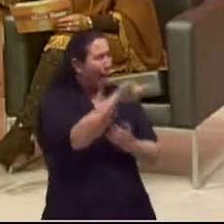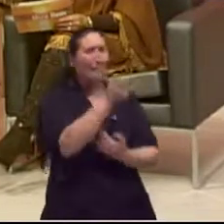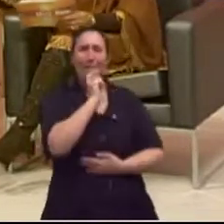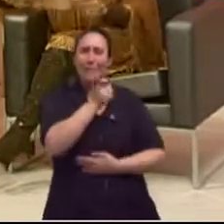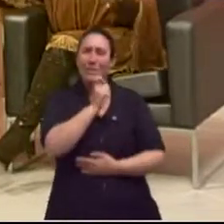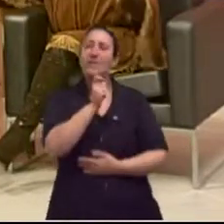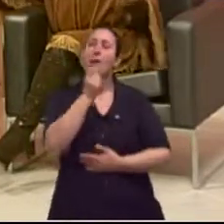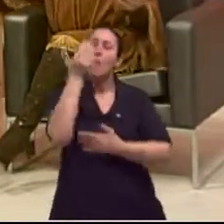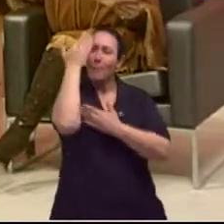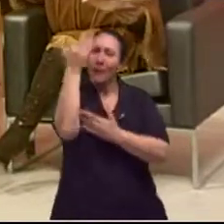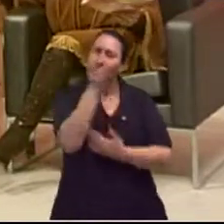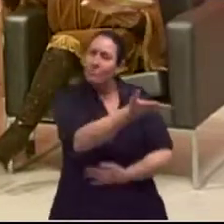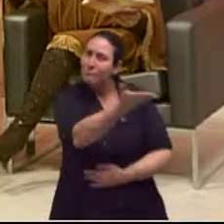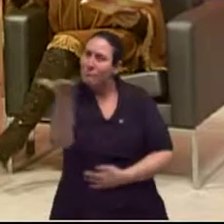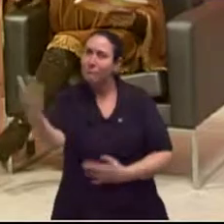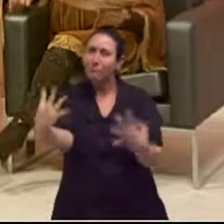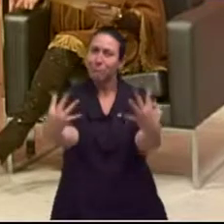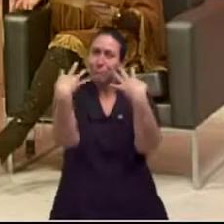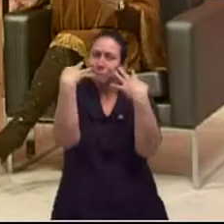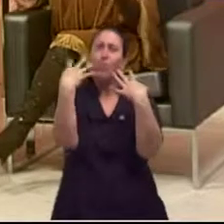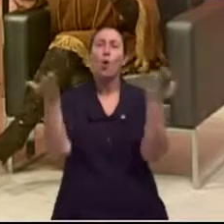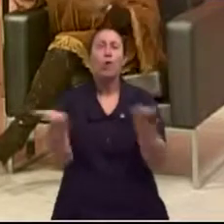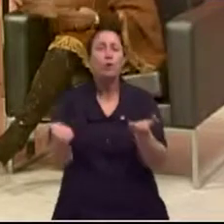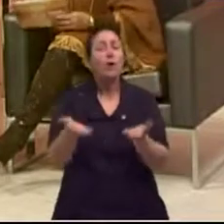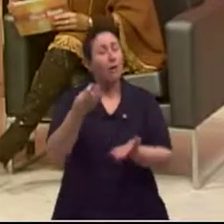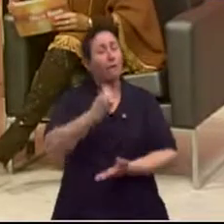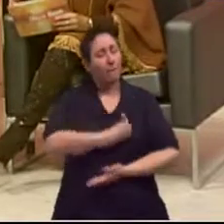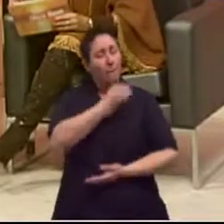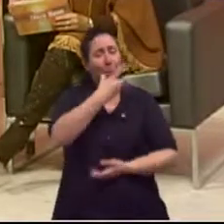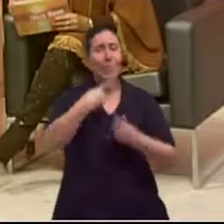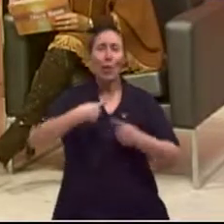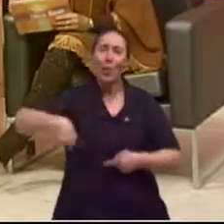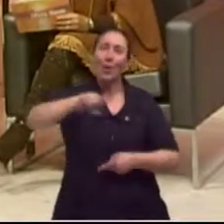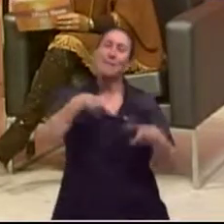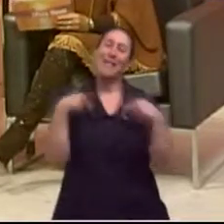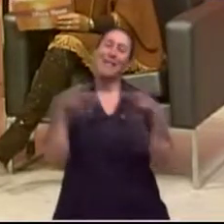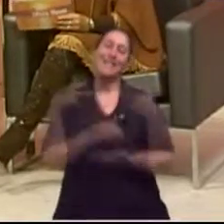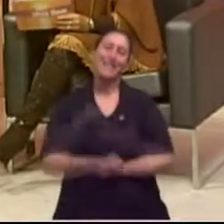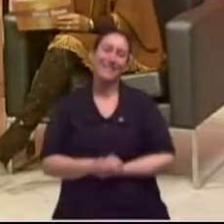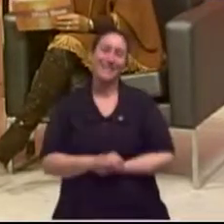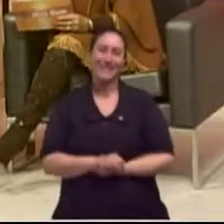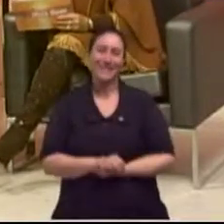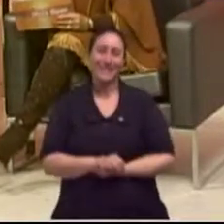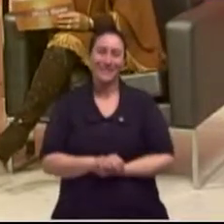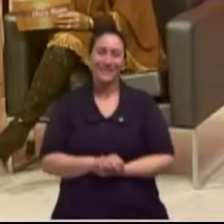entrevista. Obrigada a vocês que nos assistiram. E viva bem, porque a gente merece, né?